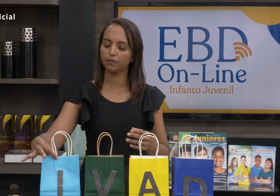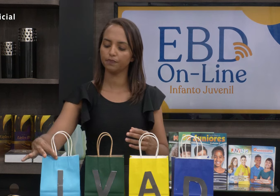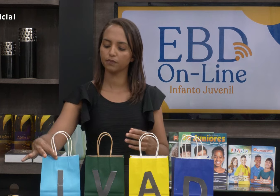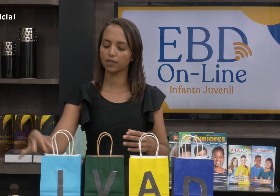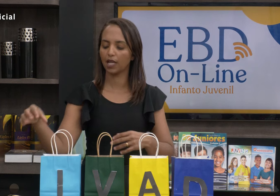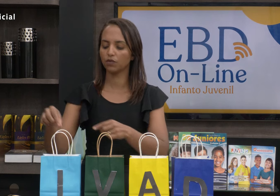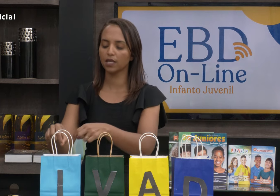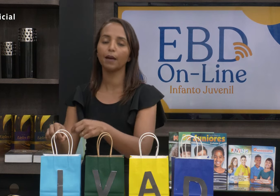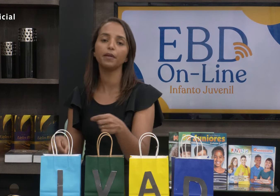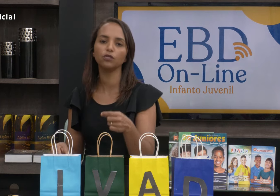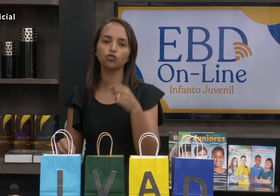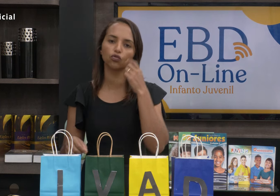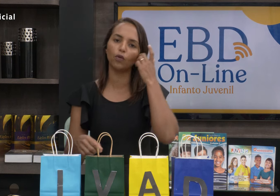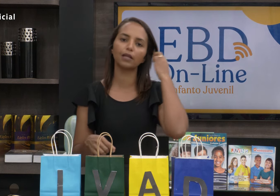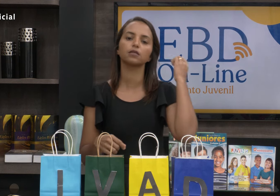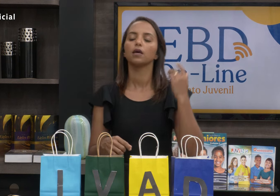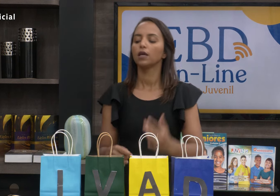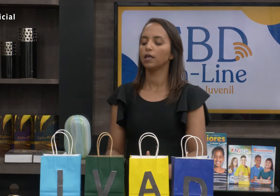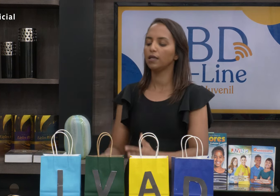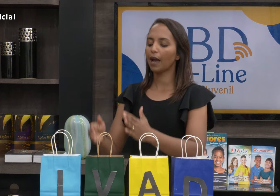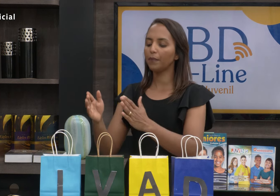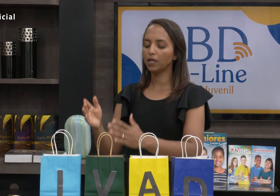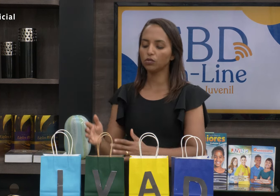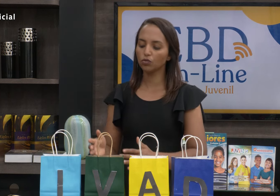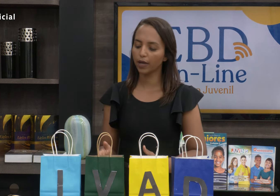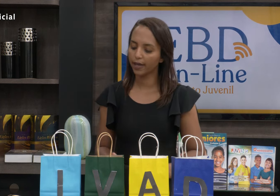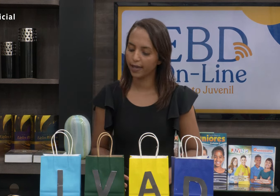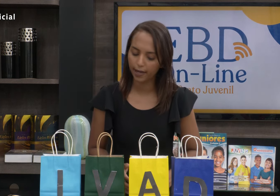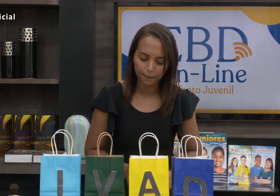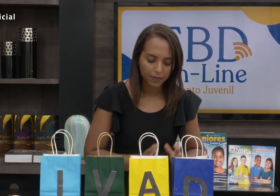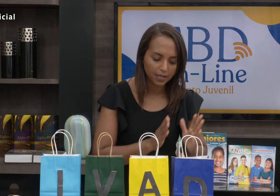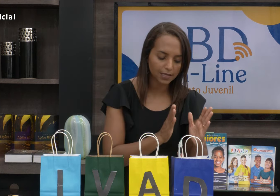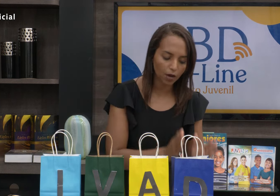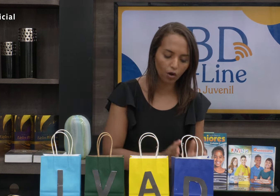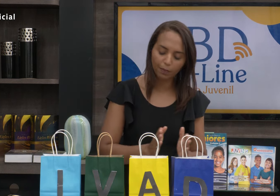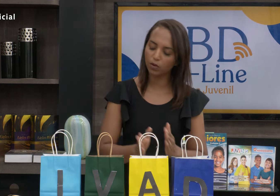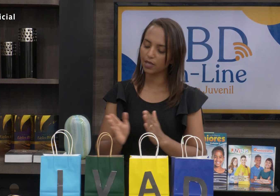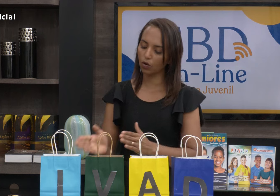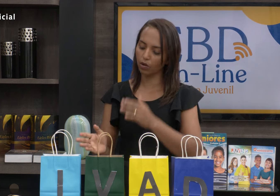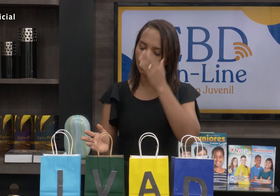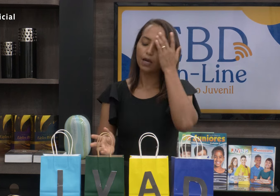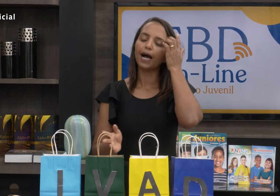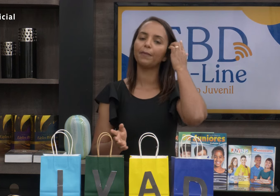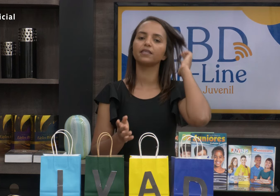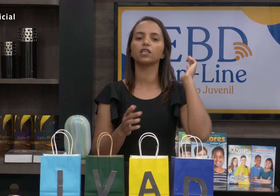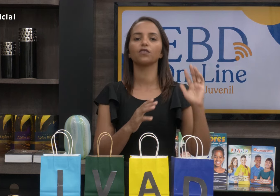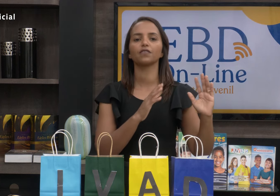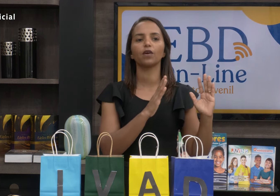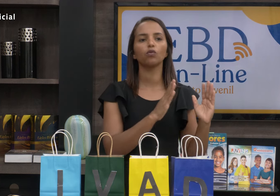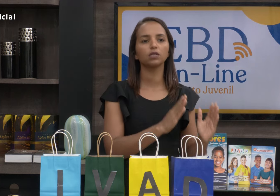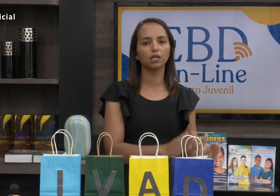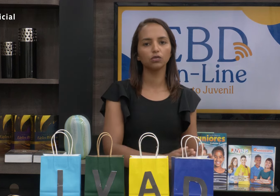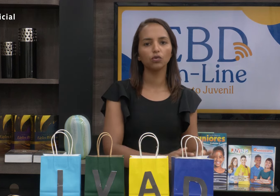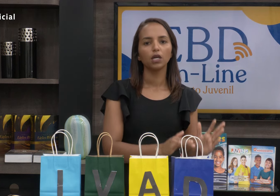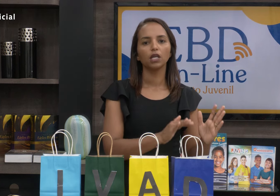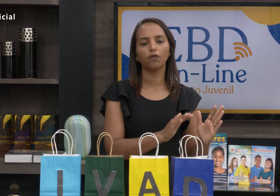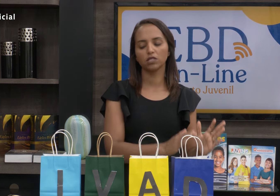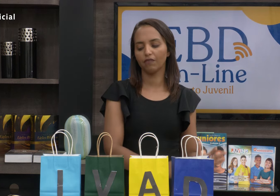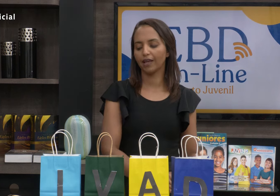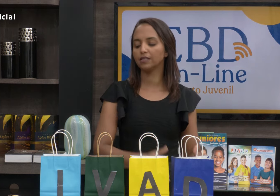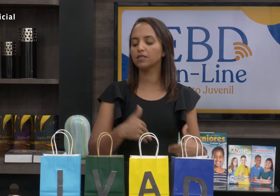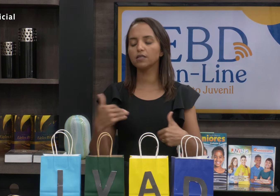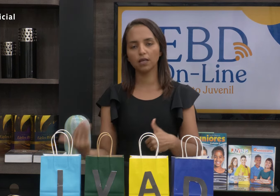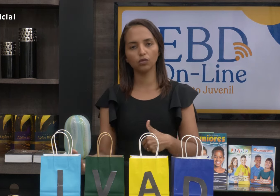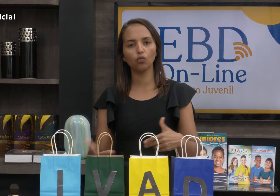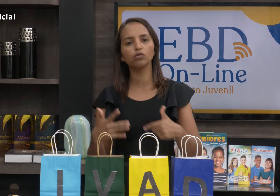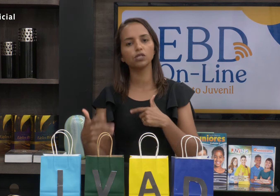fechar aqui, tá? E você ir abrindo junto com elas. E ir abrindo sacola por sacola, à medida que você vai contando e